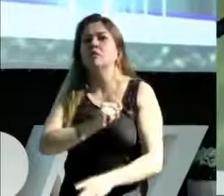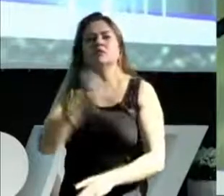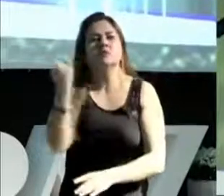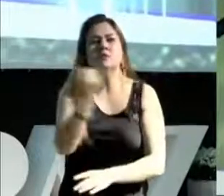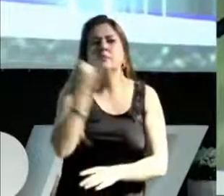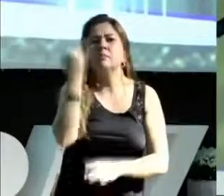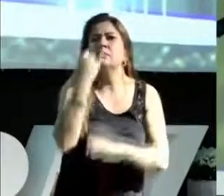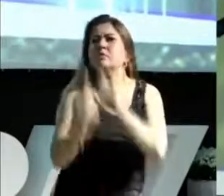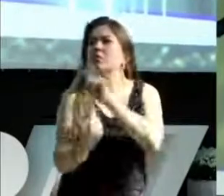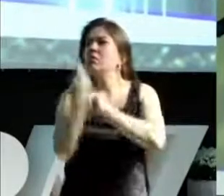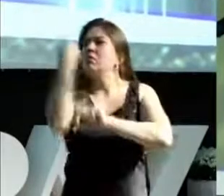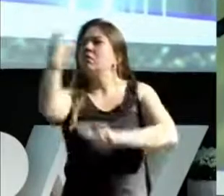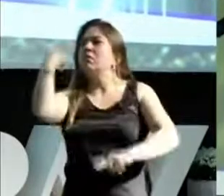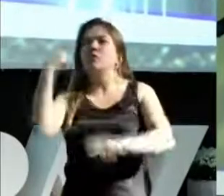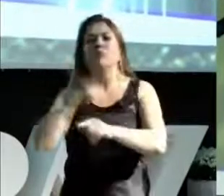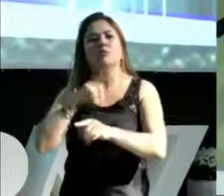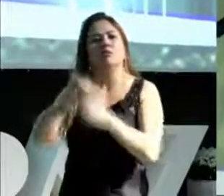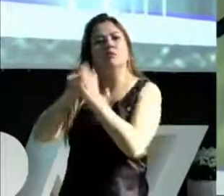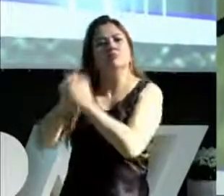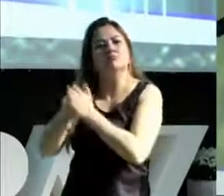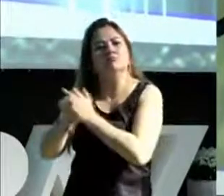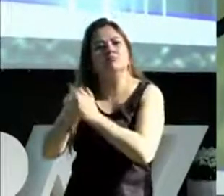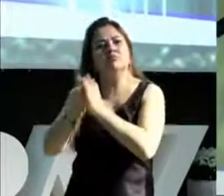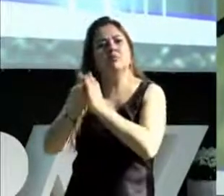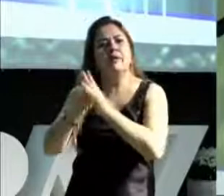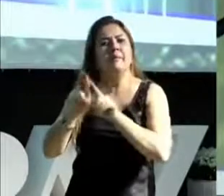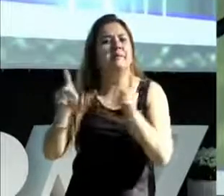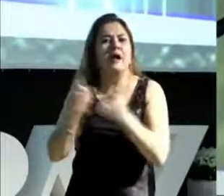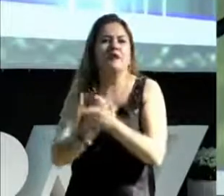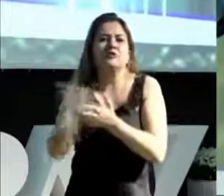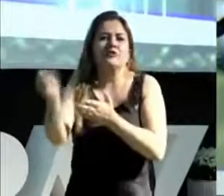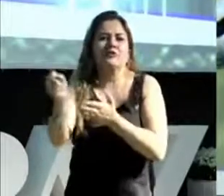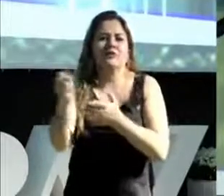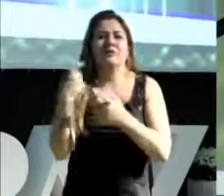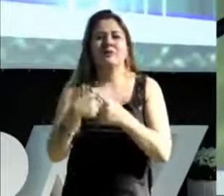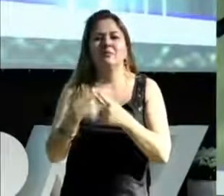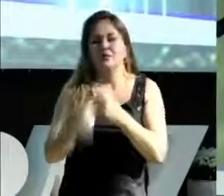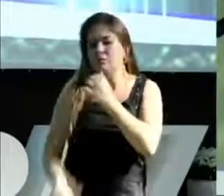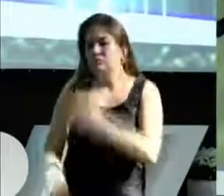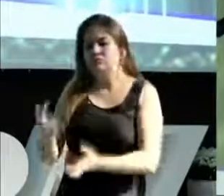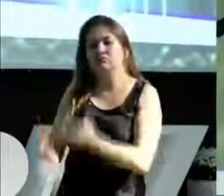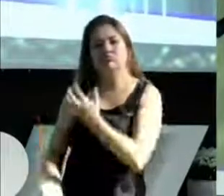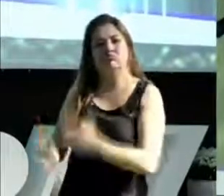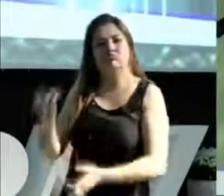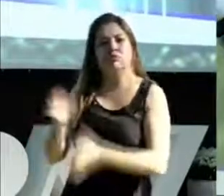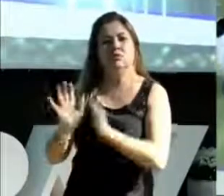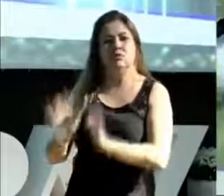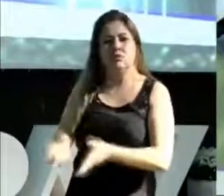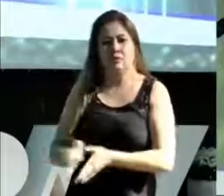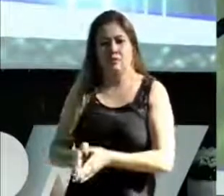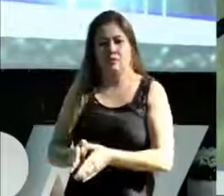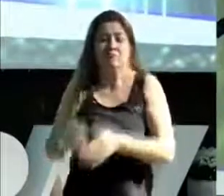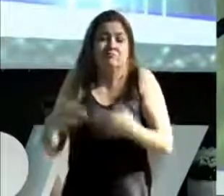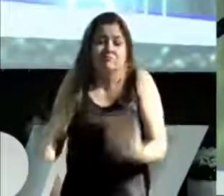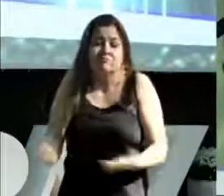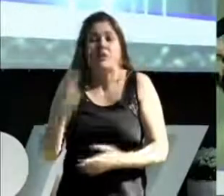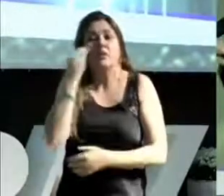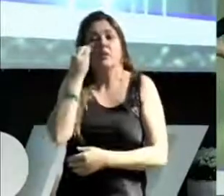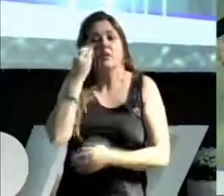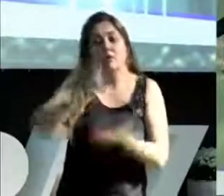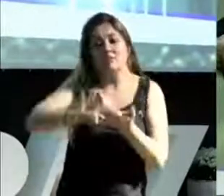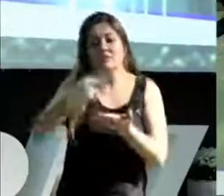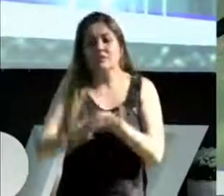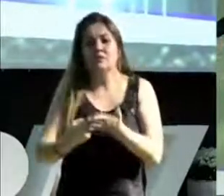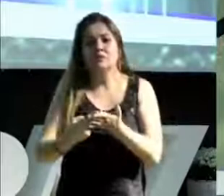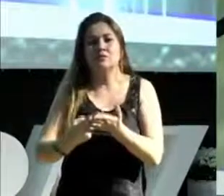vão na Arábia buscar as obras antigas e retraduzir do árabe para o latim, do árabe para outras línguas,